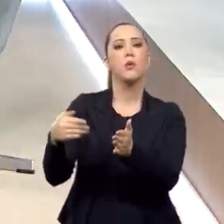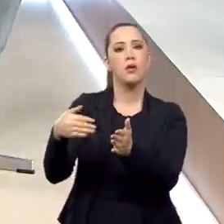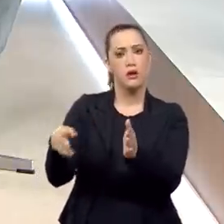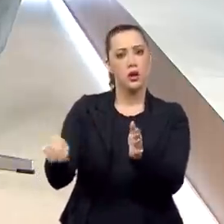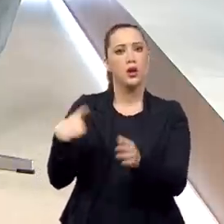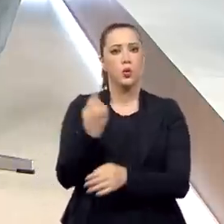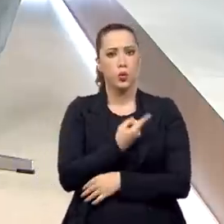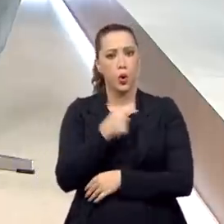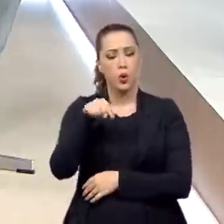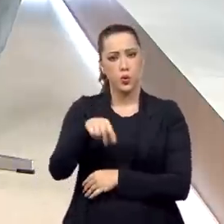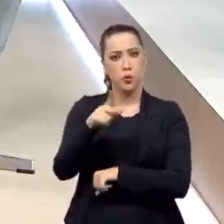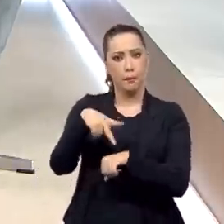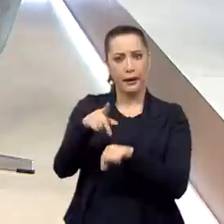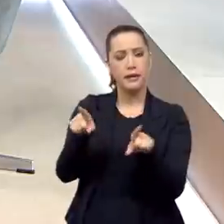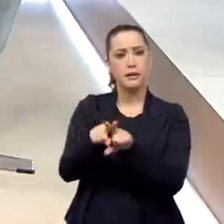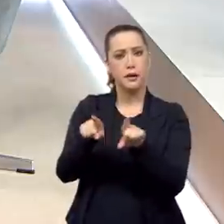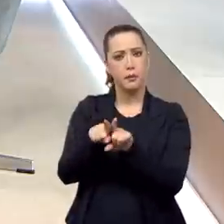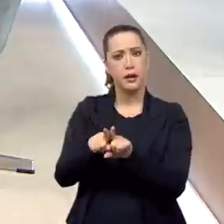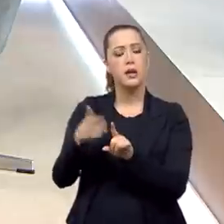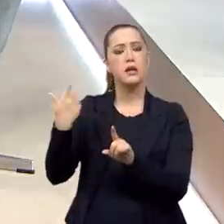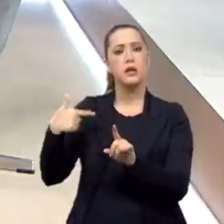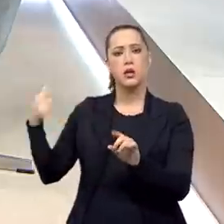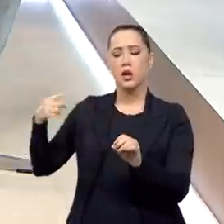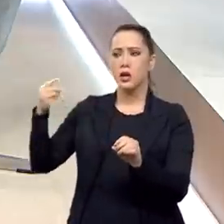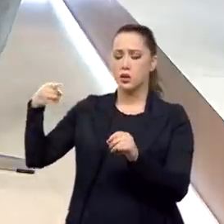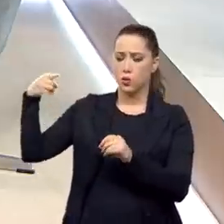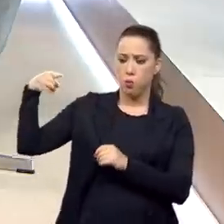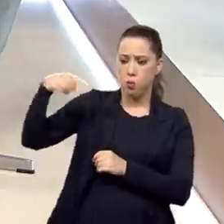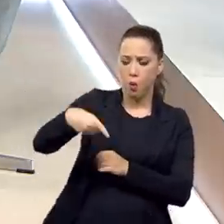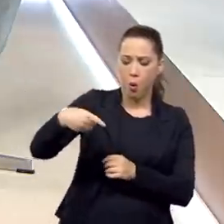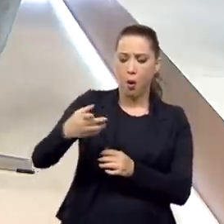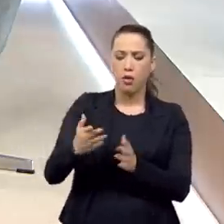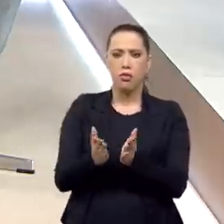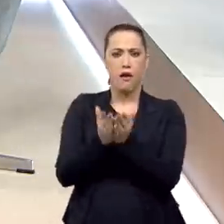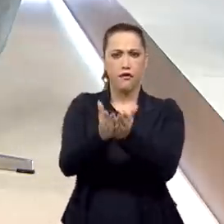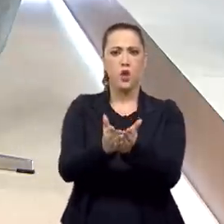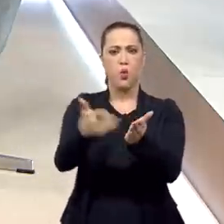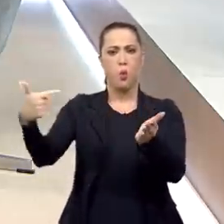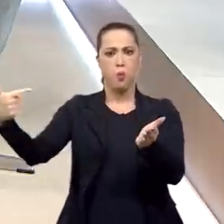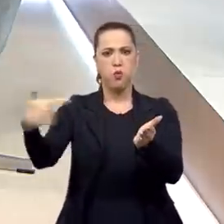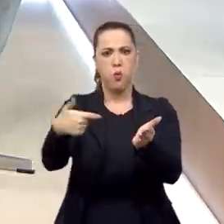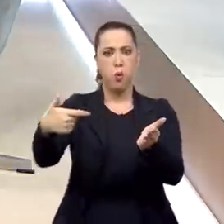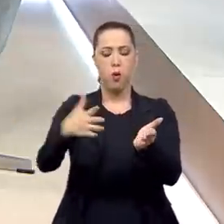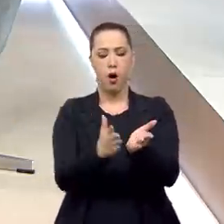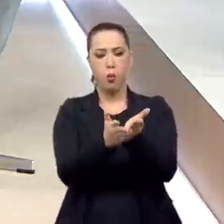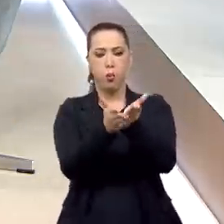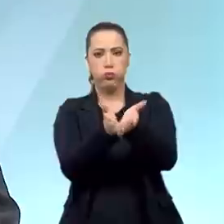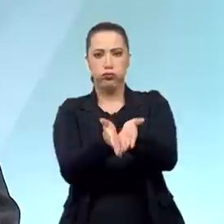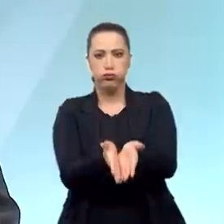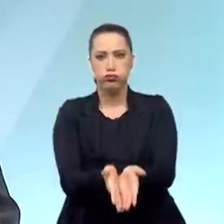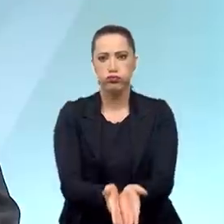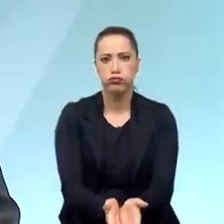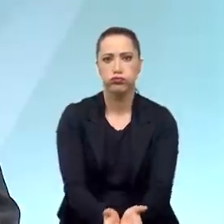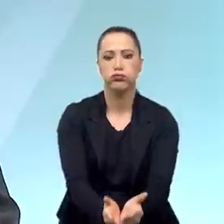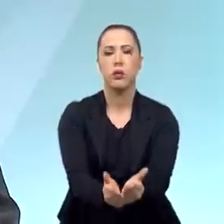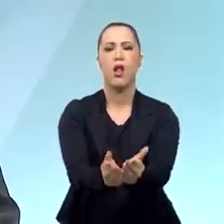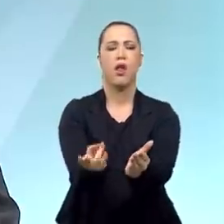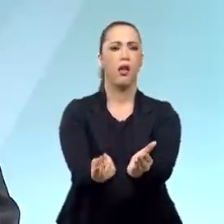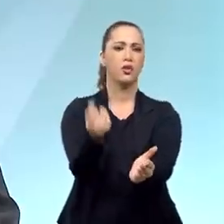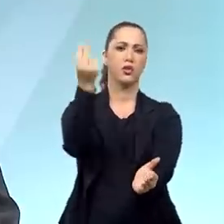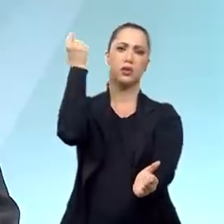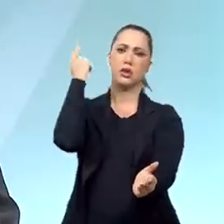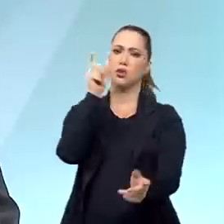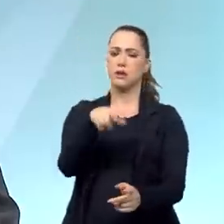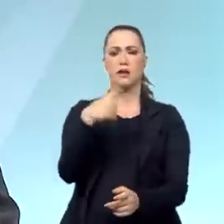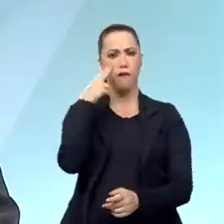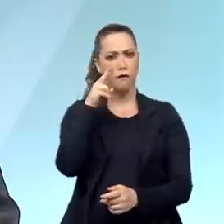na nossa costa. Esses ataques com diversos naufrágios, várias mortes. Na época, os jornais mostraram fotos de pessoas